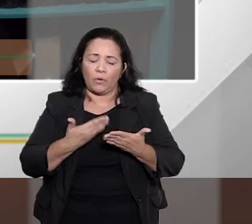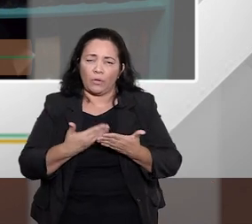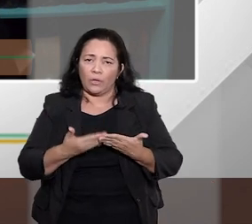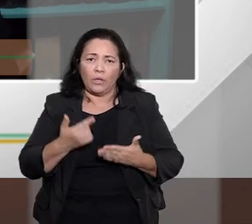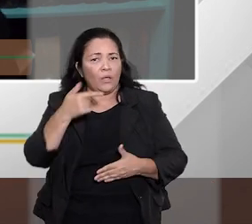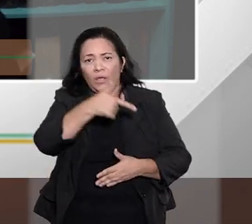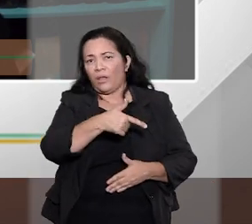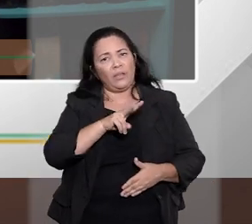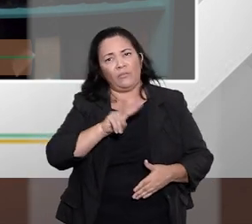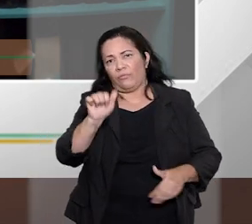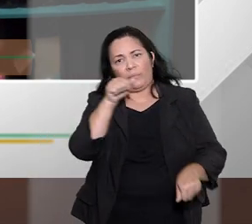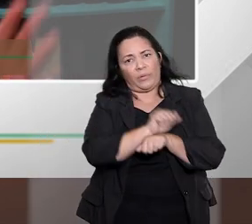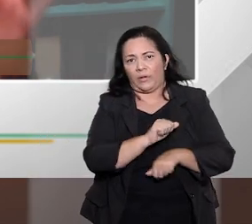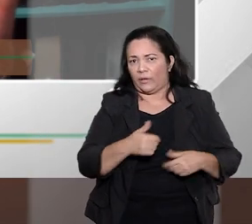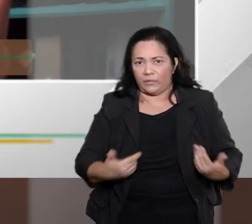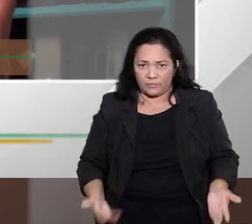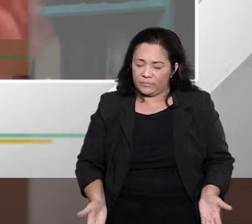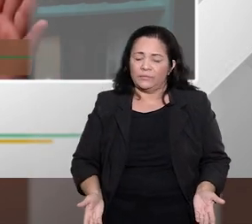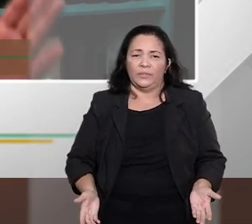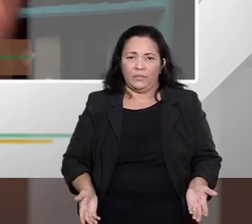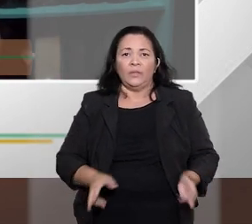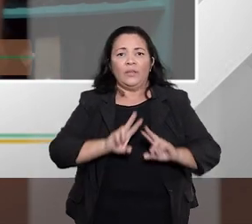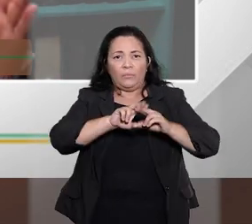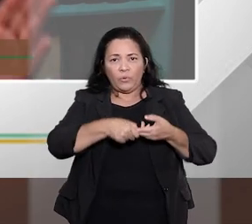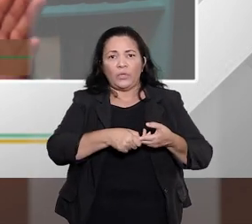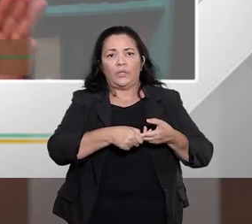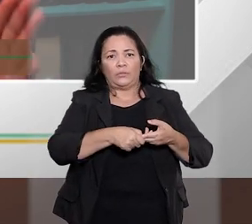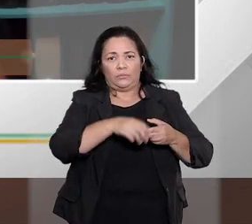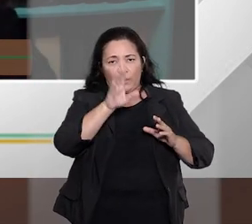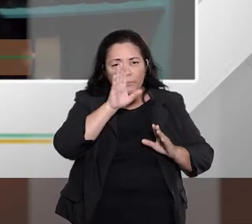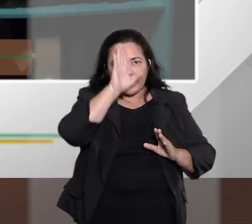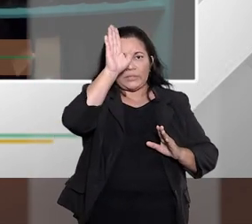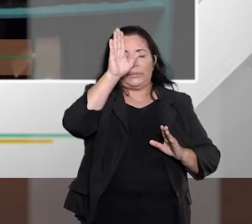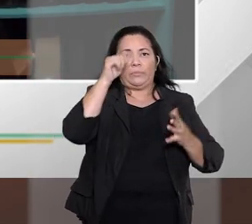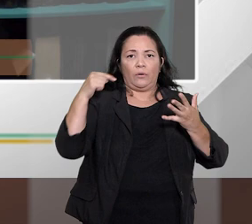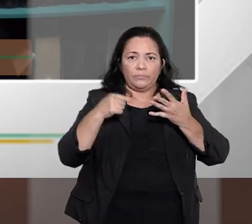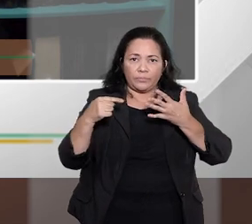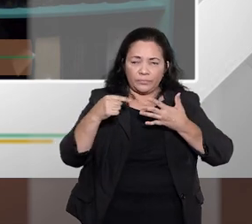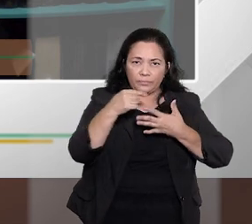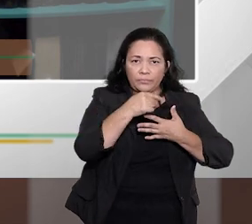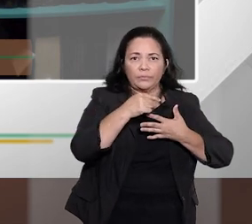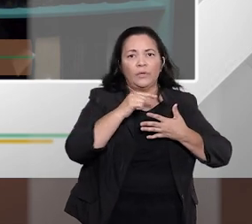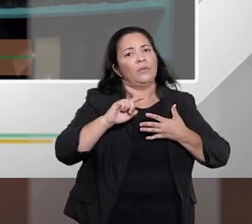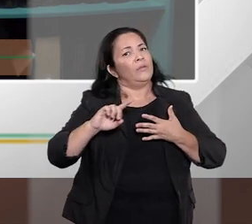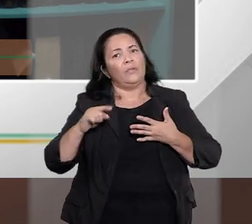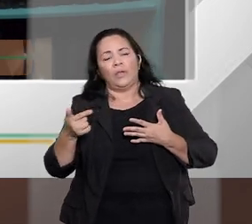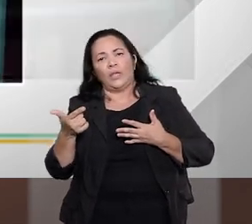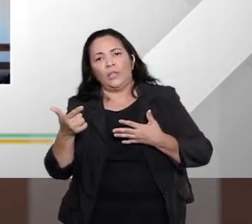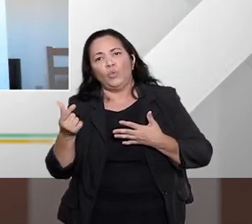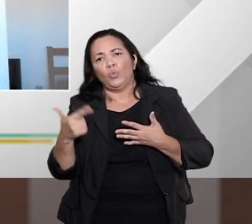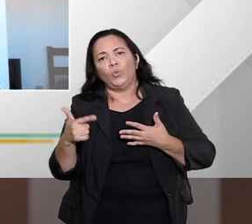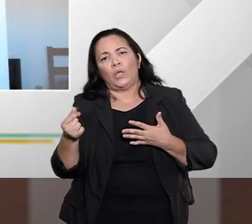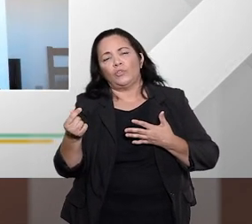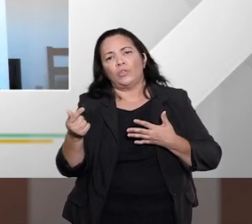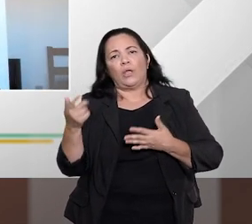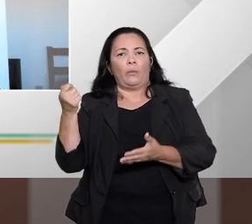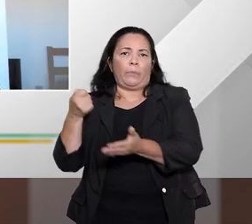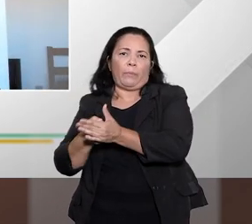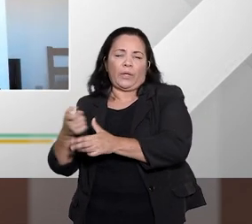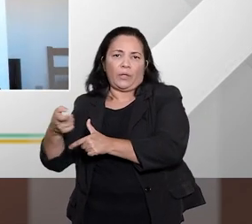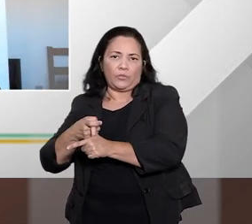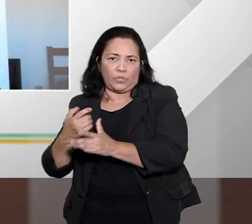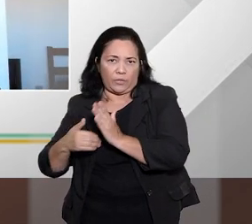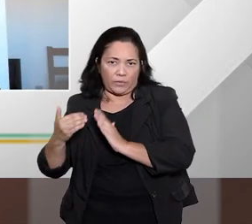despesas e a lei então vai obrigar que esse plano de pagamento respeite isso. Então assim, foram vários os